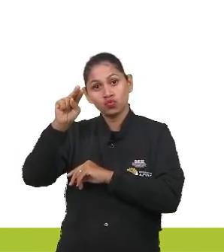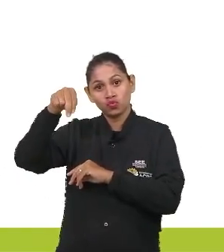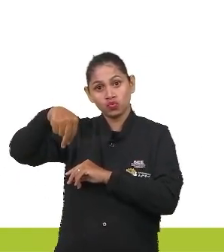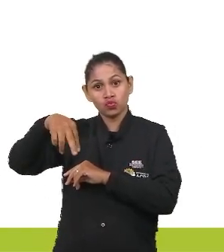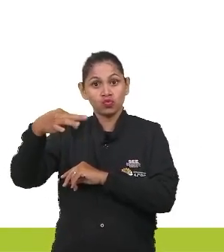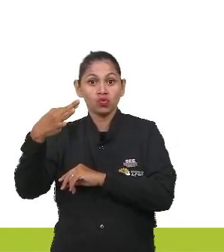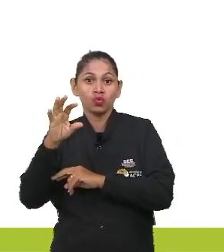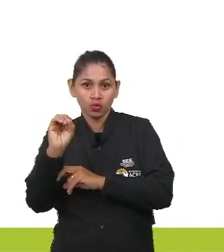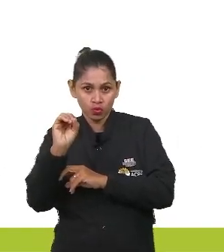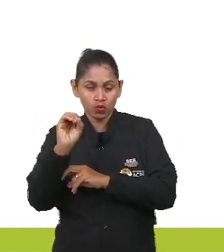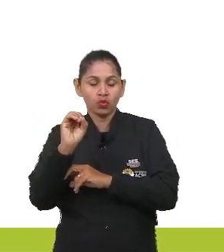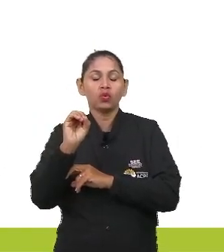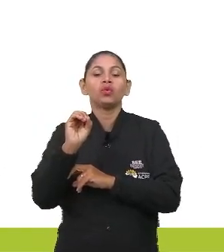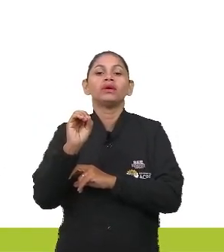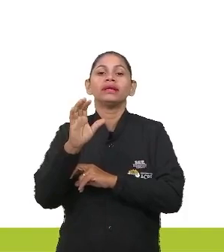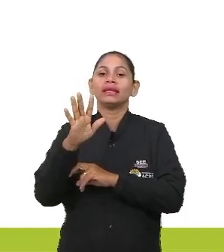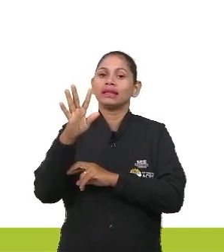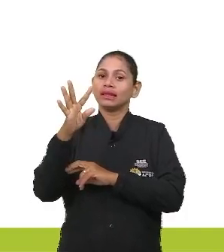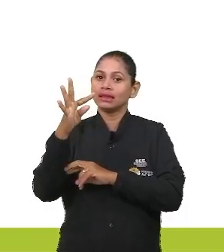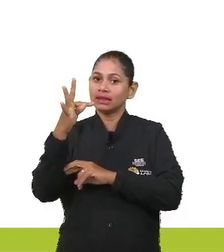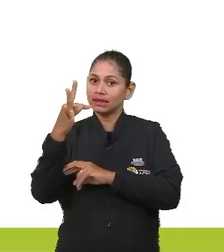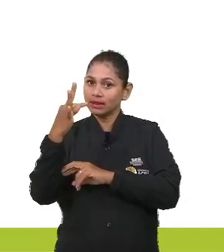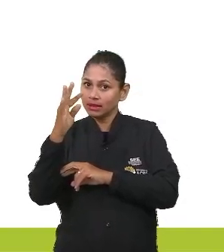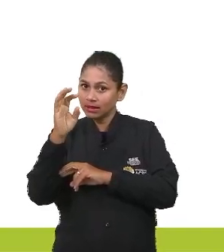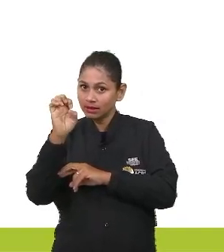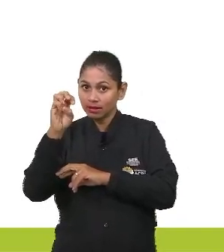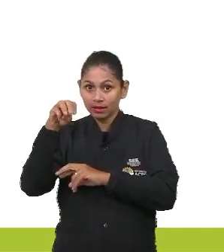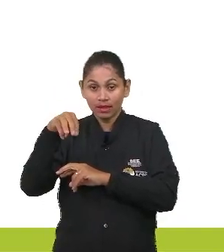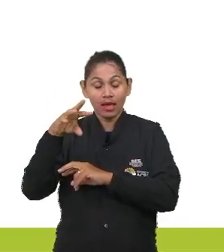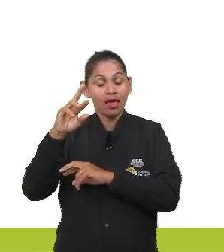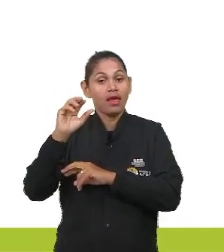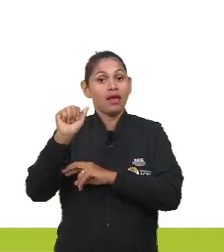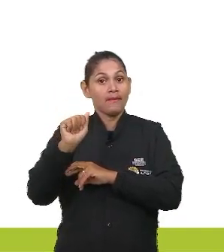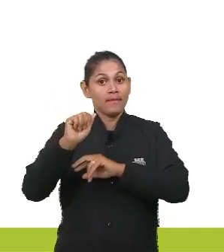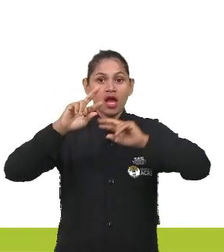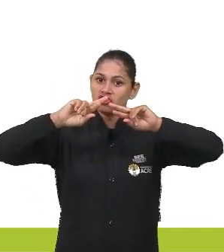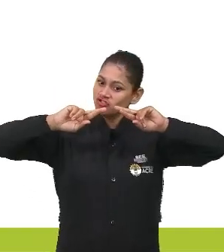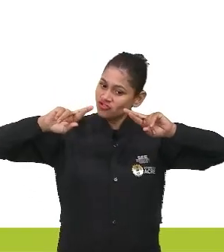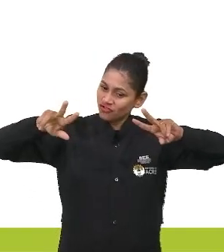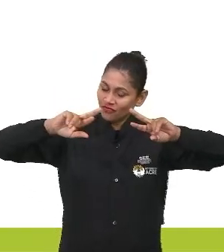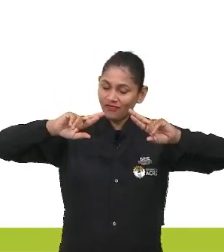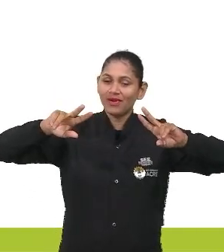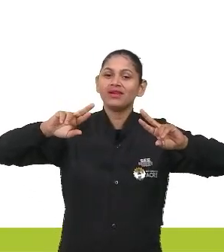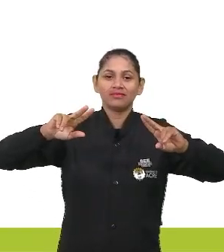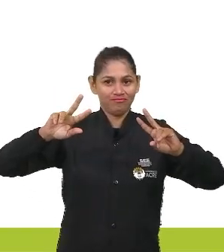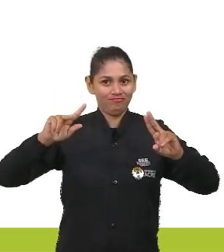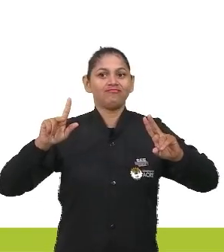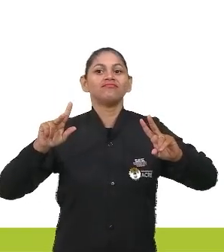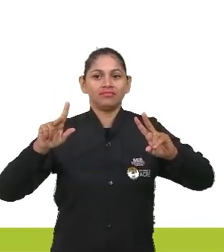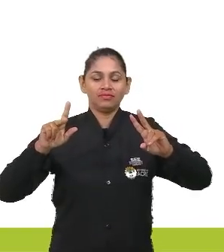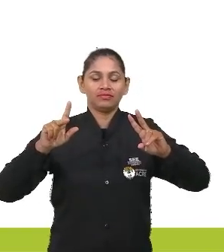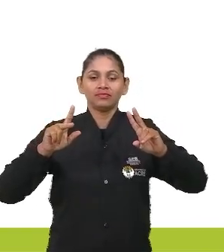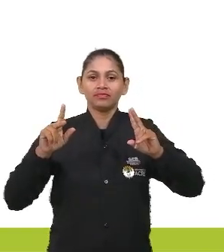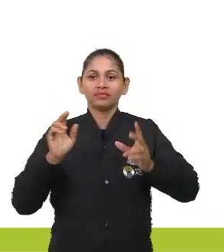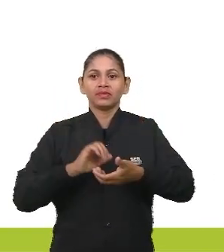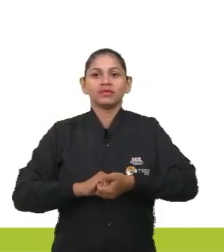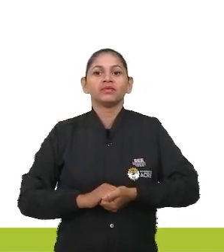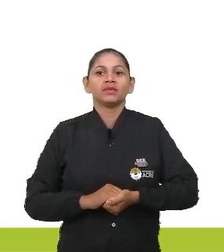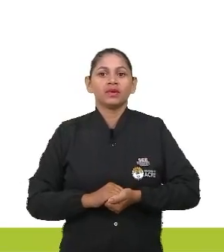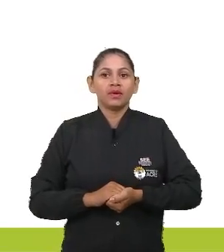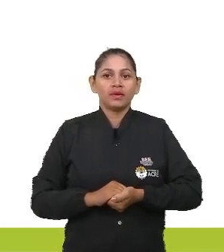lá desafios, já sabemos que é um problema. Desafios para a universalização do saneamento